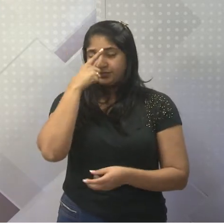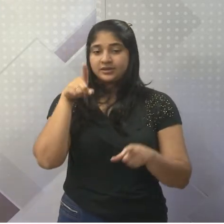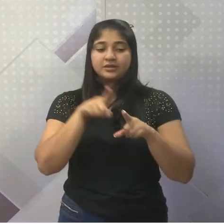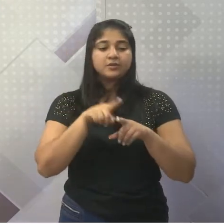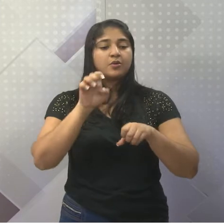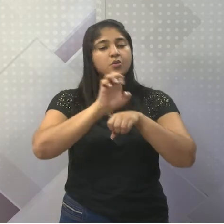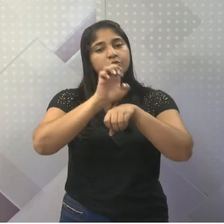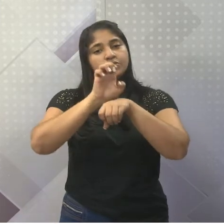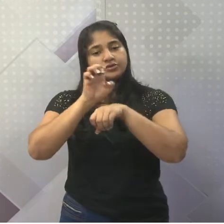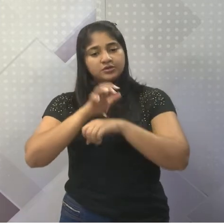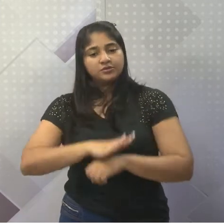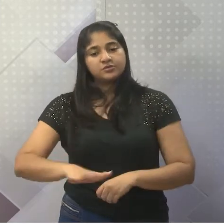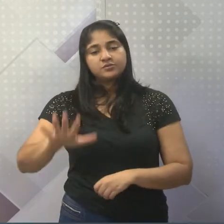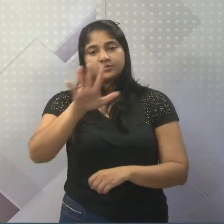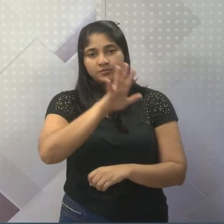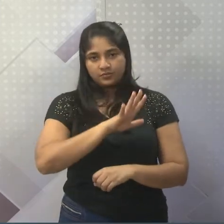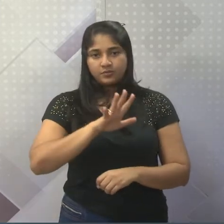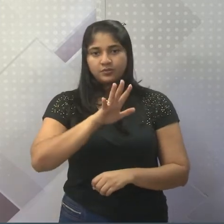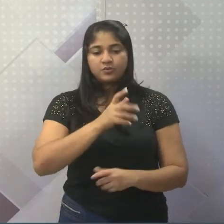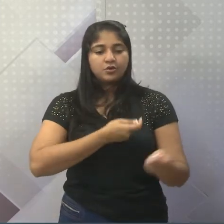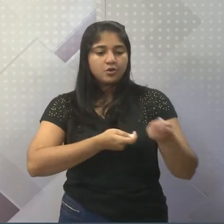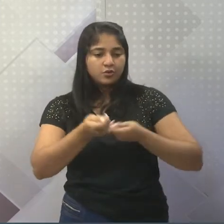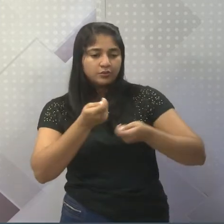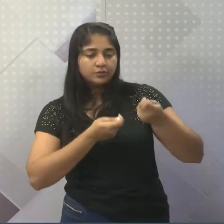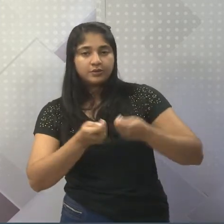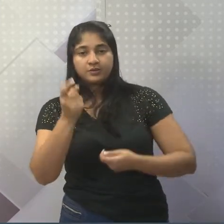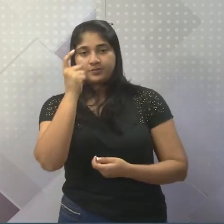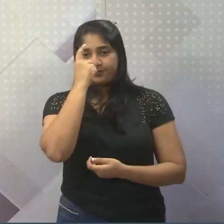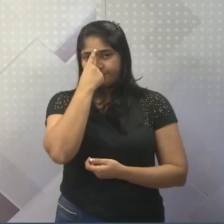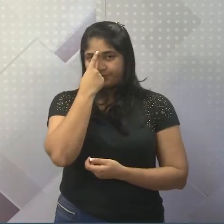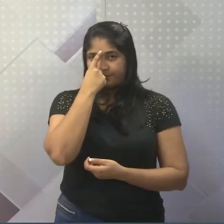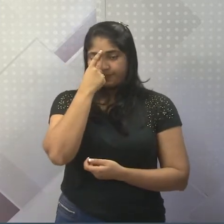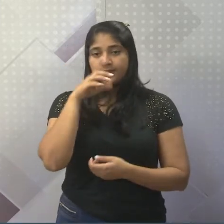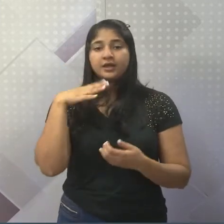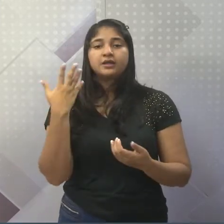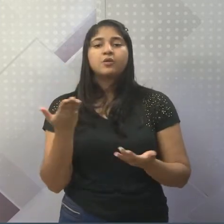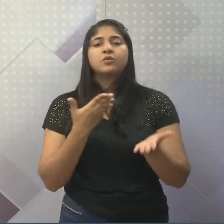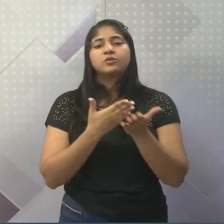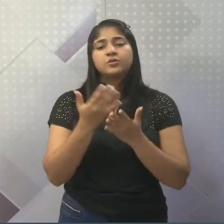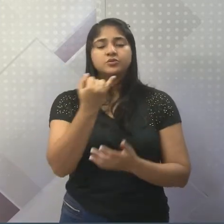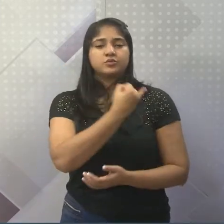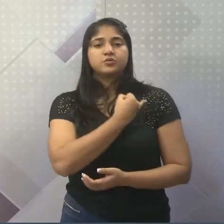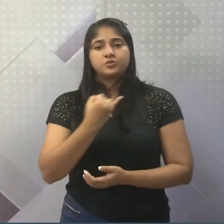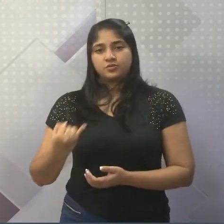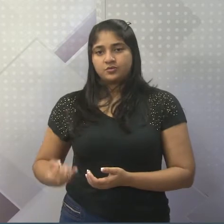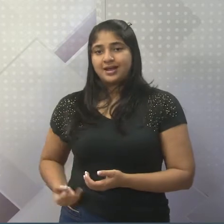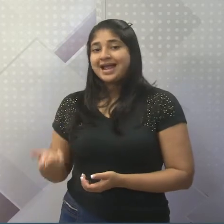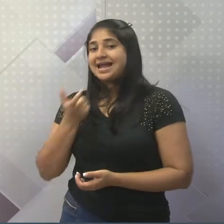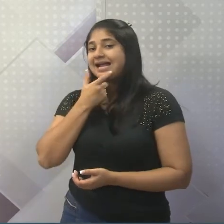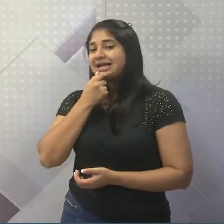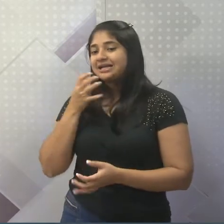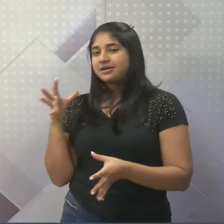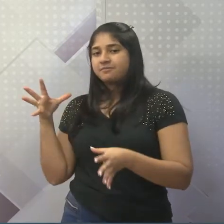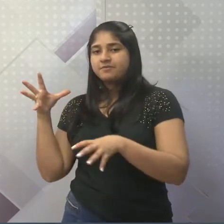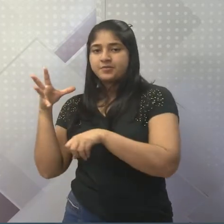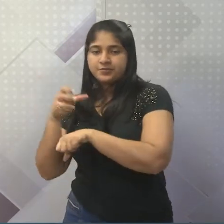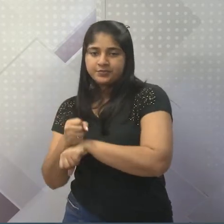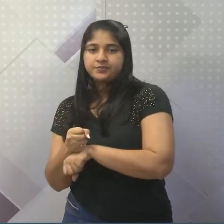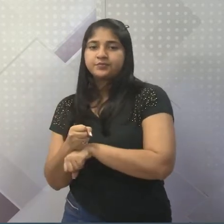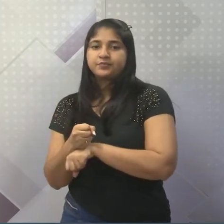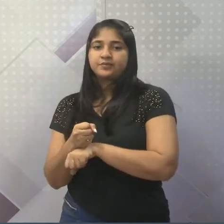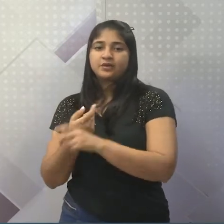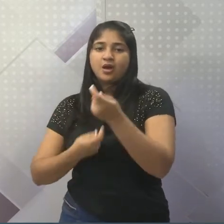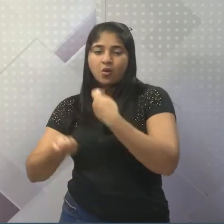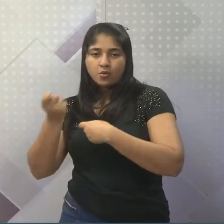e territórios com administração indiana. Então nós vamos ver que, por meio do imperialismo, a Inglaterra minou a economia indiana